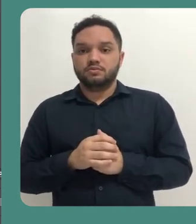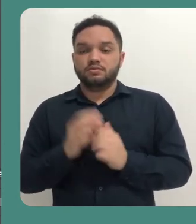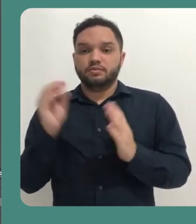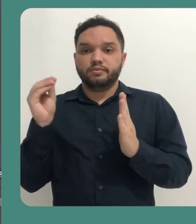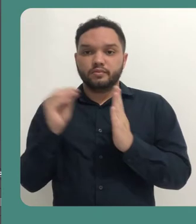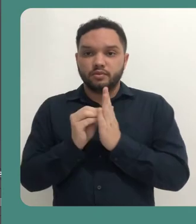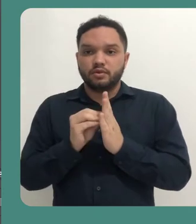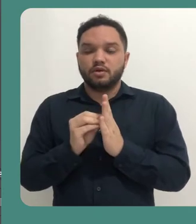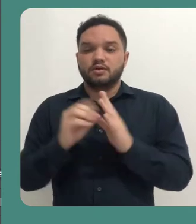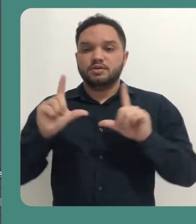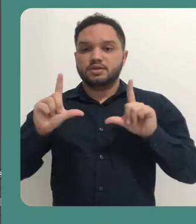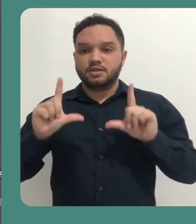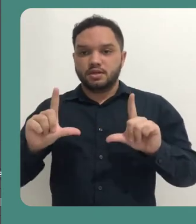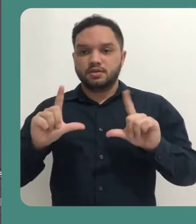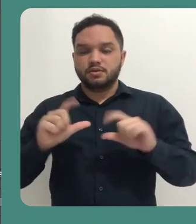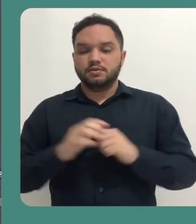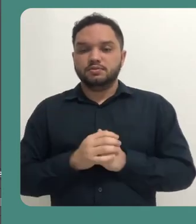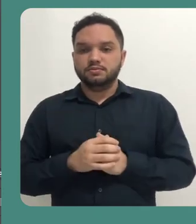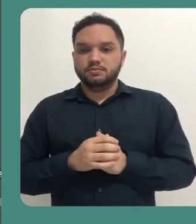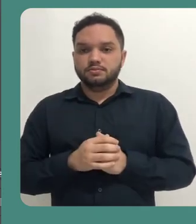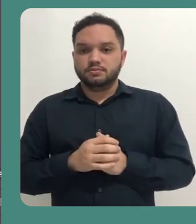então, uma cena.